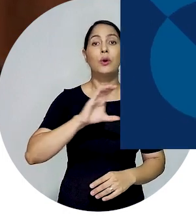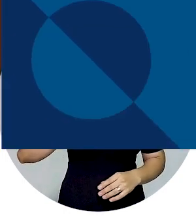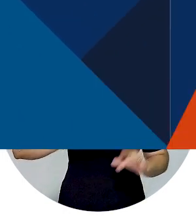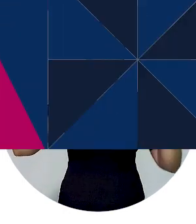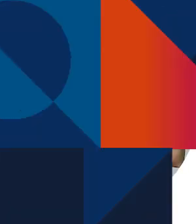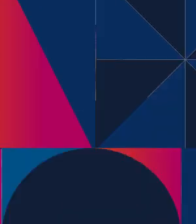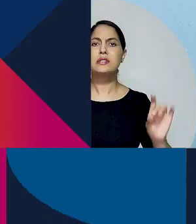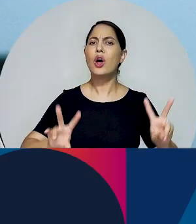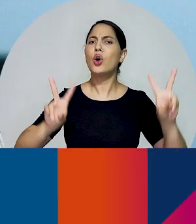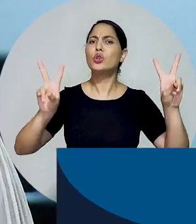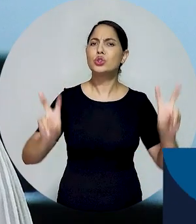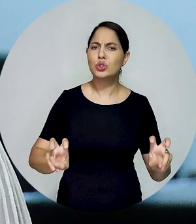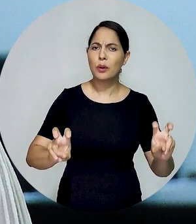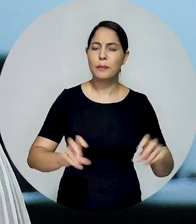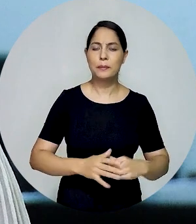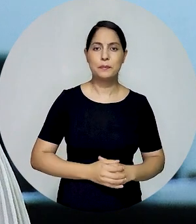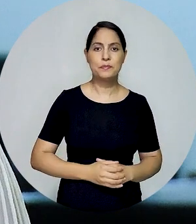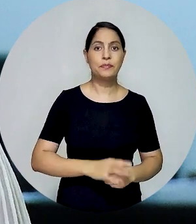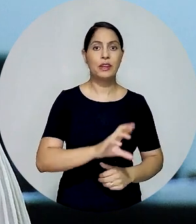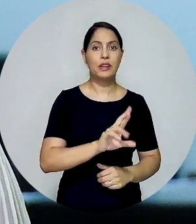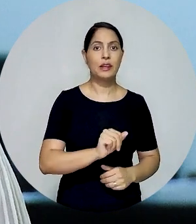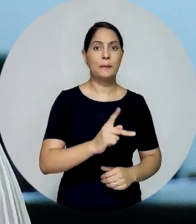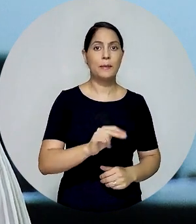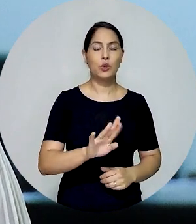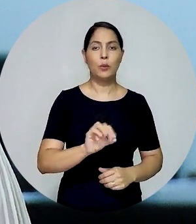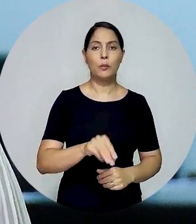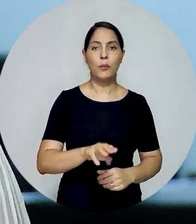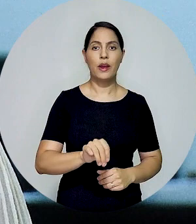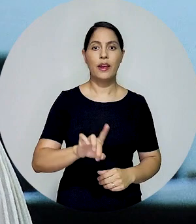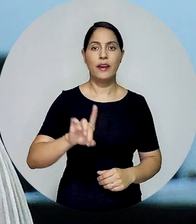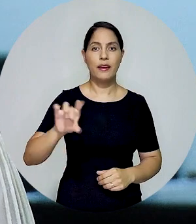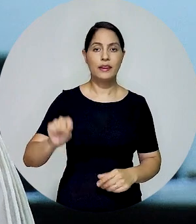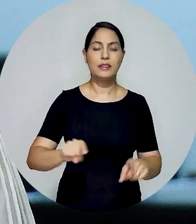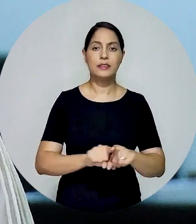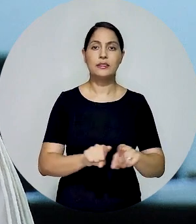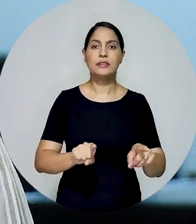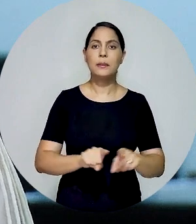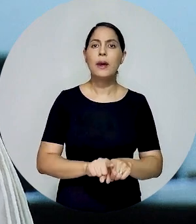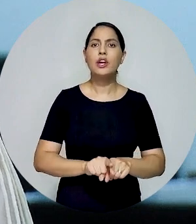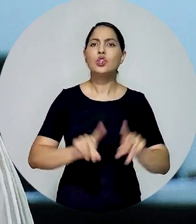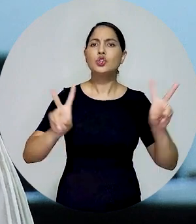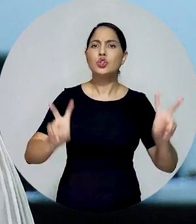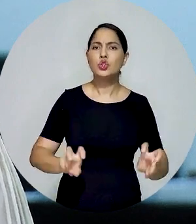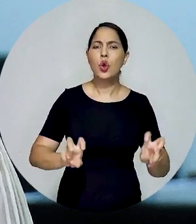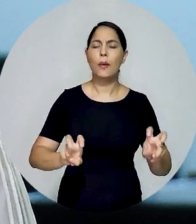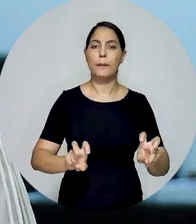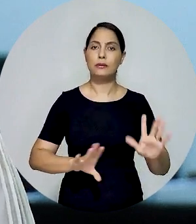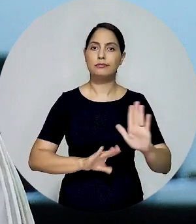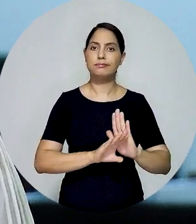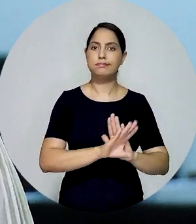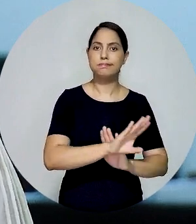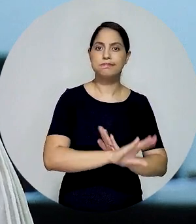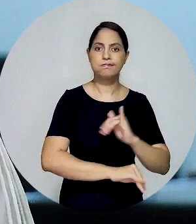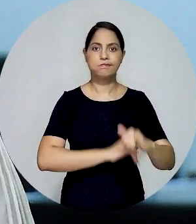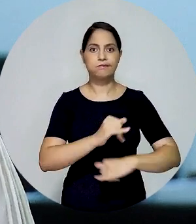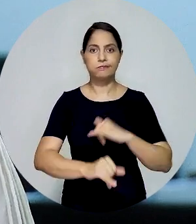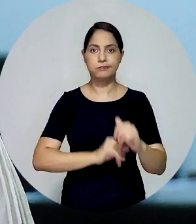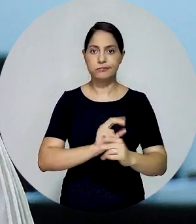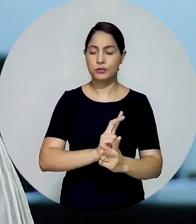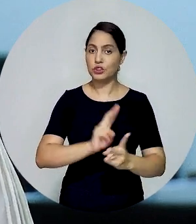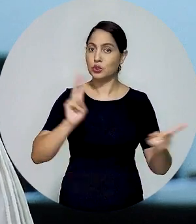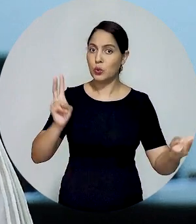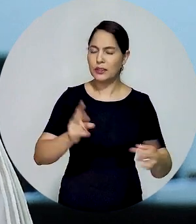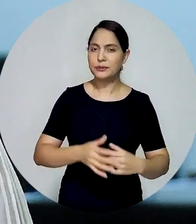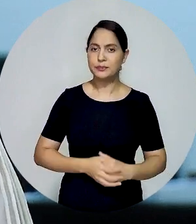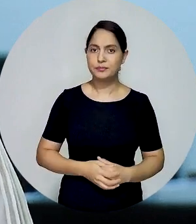A Comissão Especial de Criptomoedas e Blockchains realizou o evento intitulado Fraudes e Lavagem de